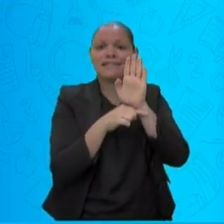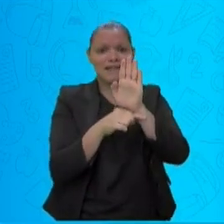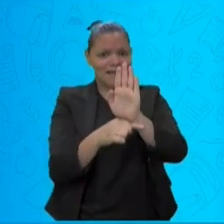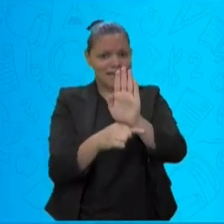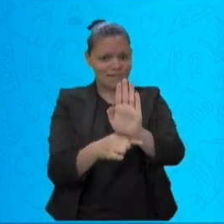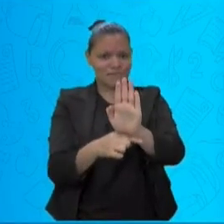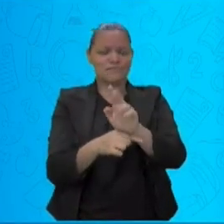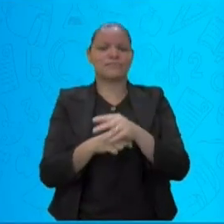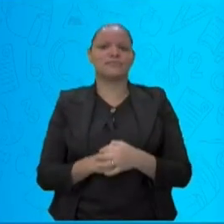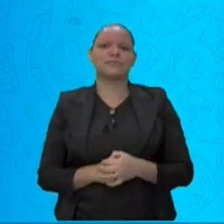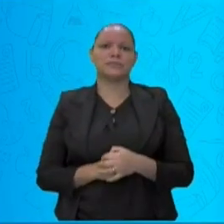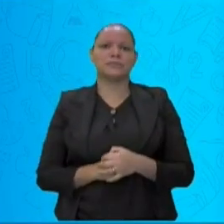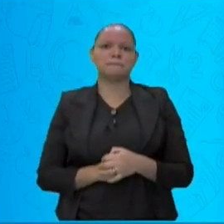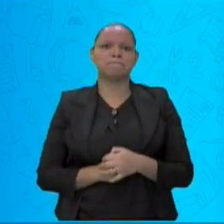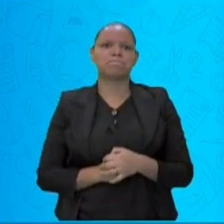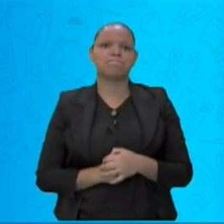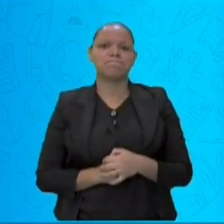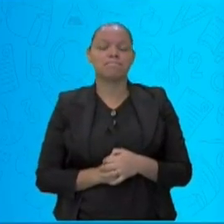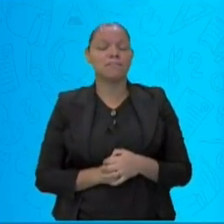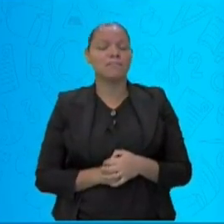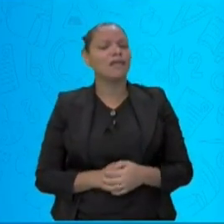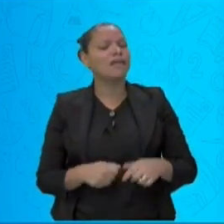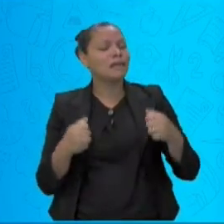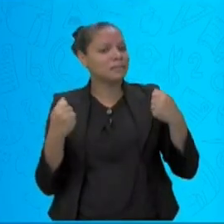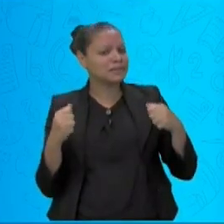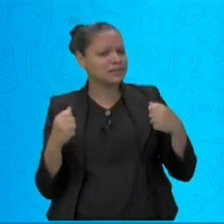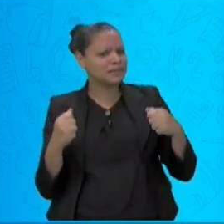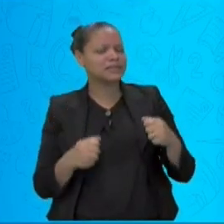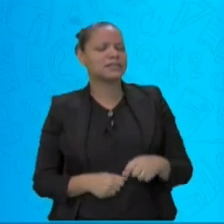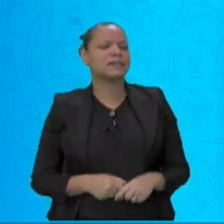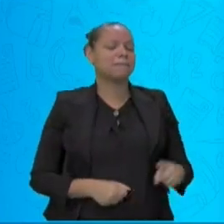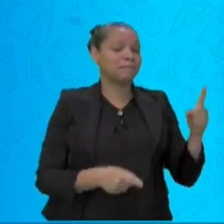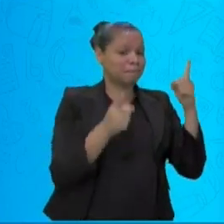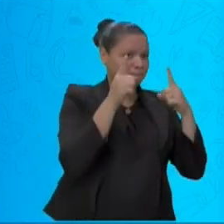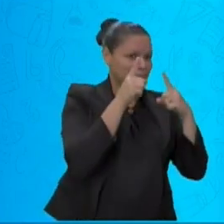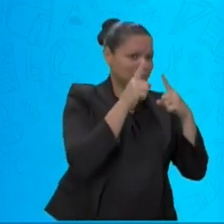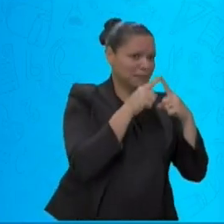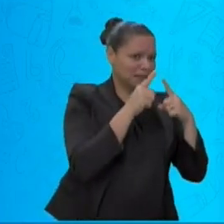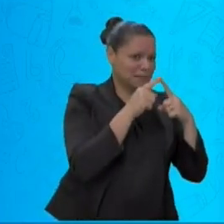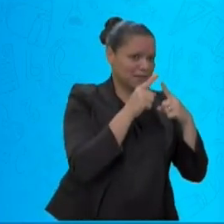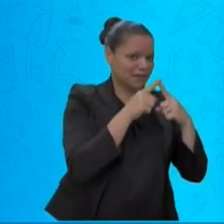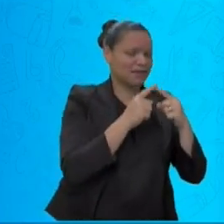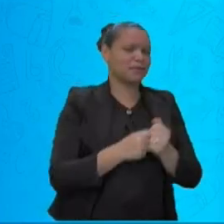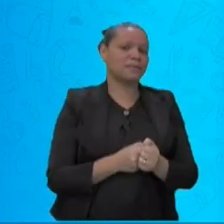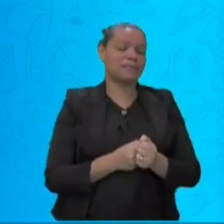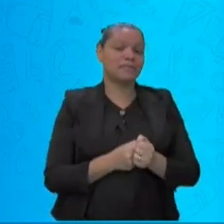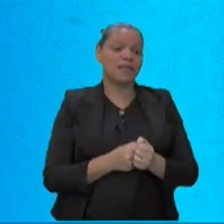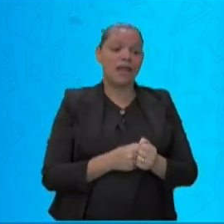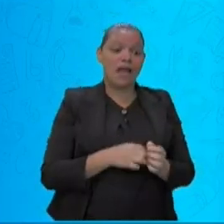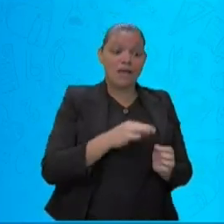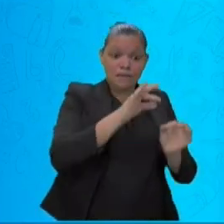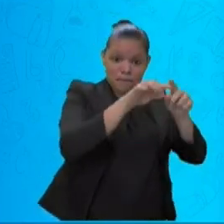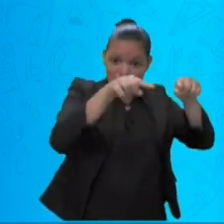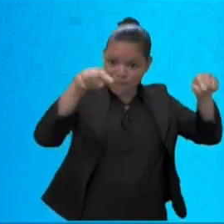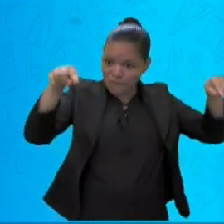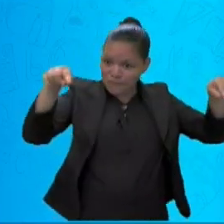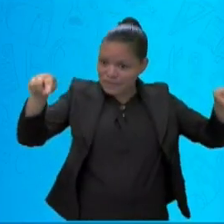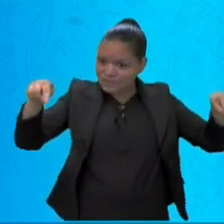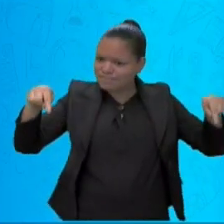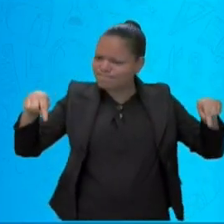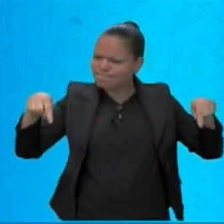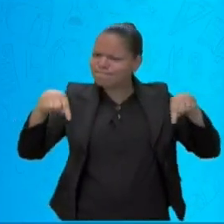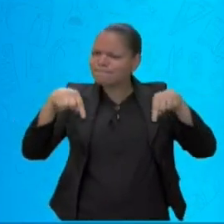para que o seu estudo tenha o objetivo alcançado. Primeiro, os espaços da casa para os estudos,